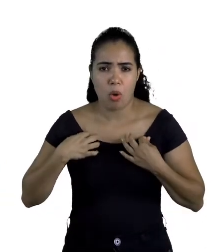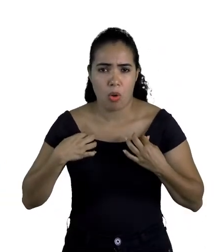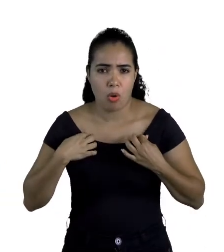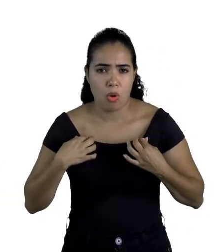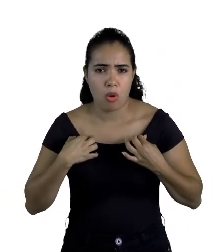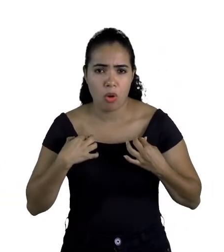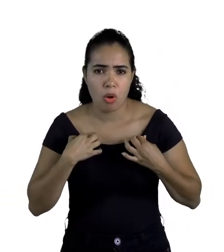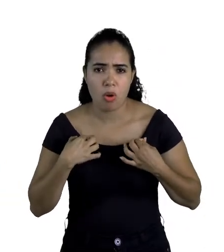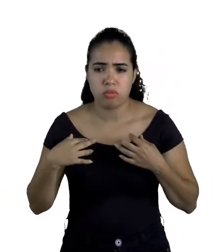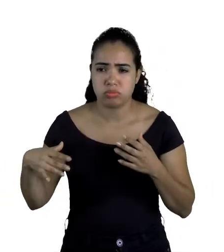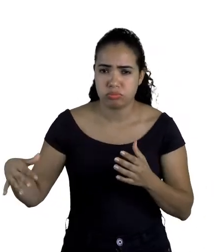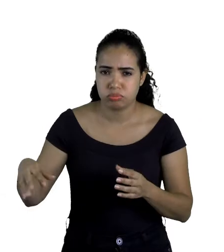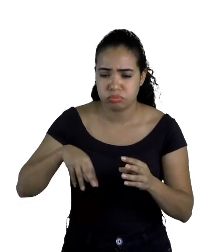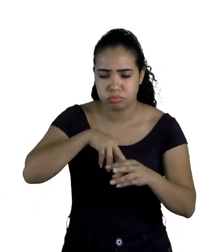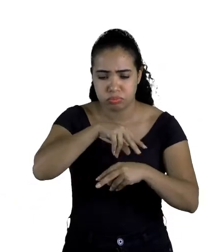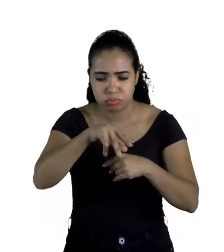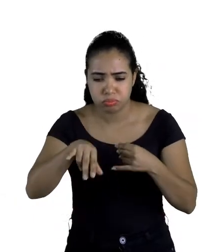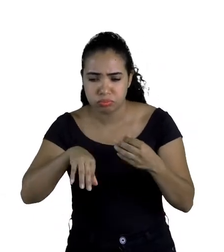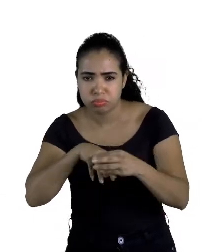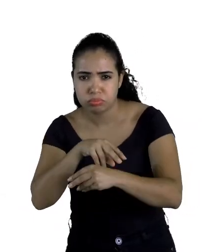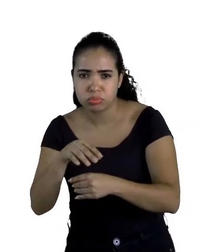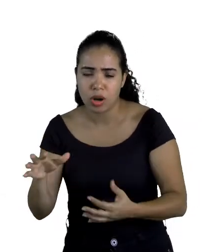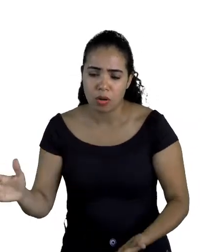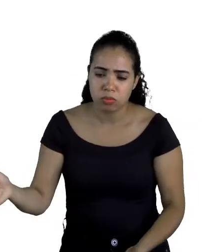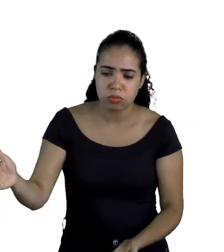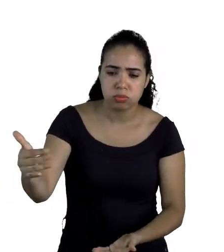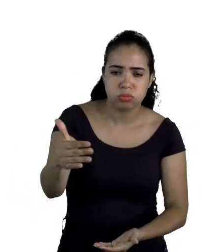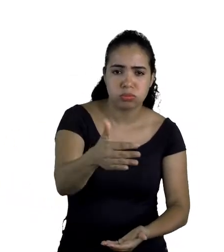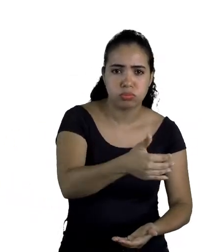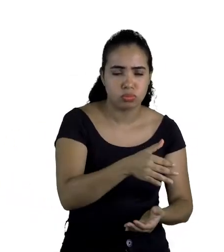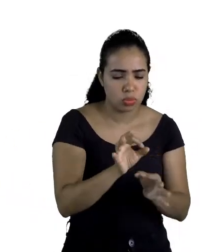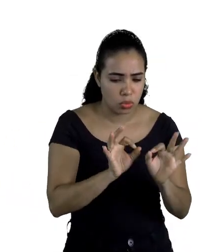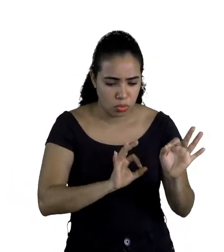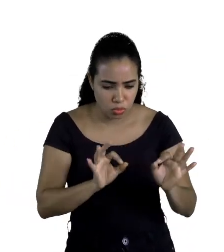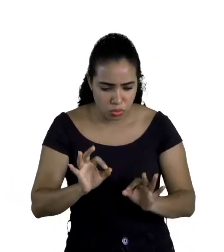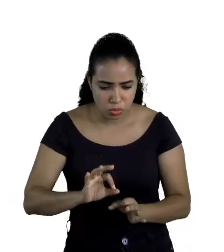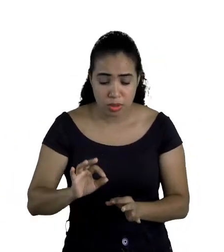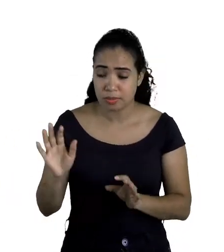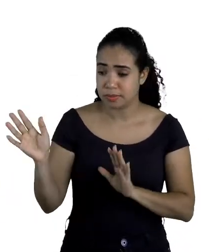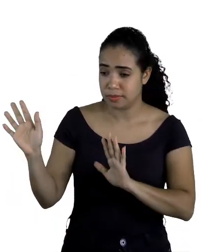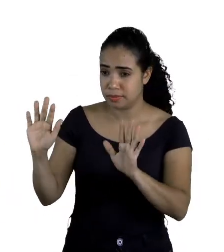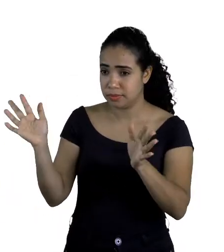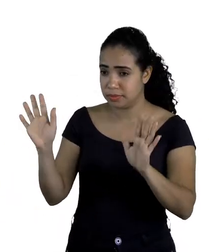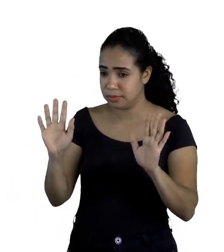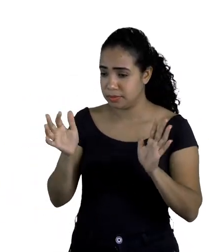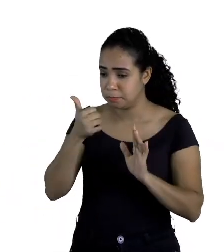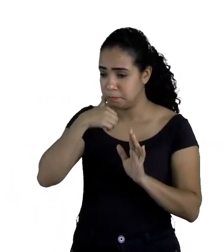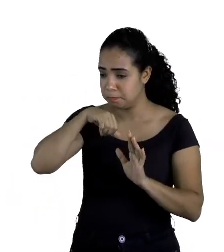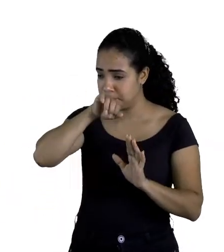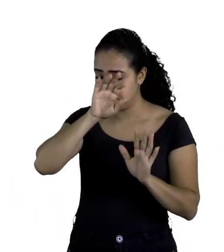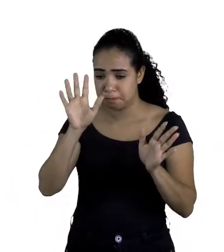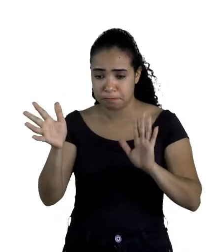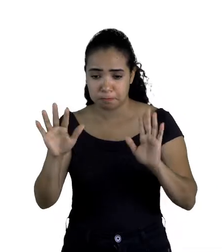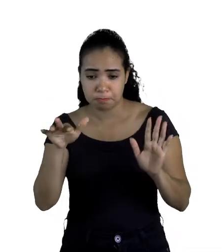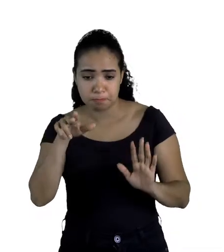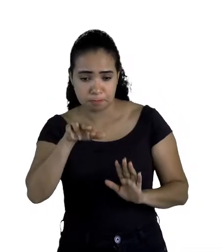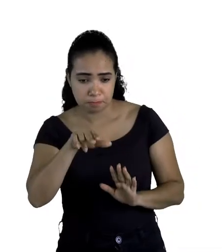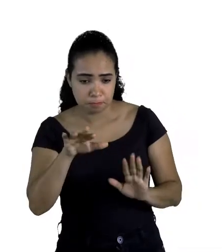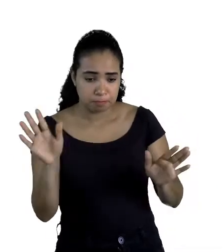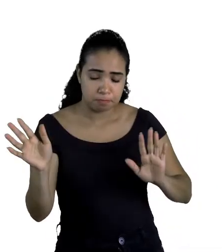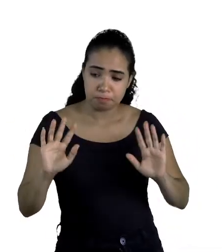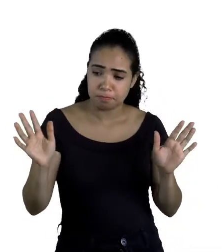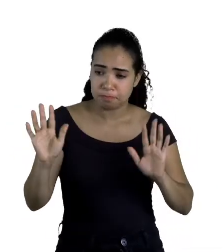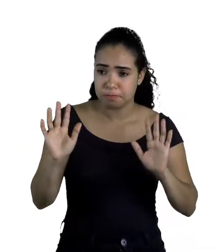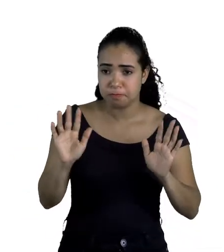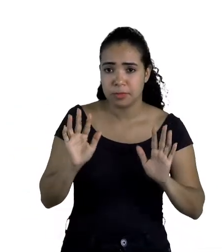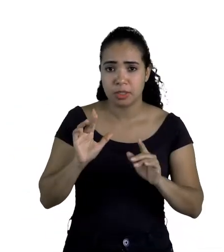demais ingredientes e depois de tudo arrumadinho, despediu-se de sua mãe, seus irmãos